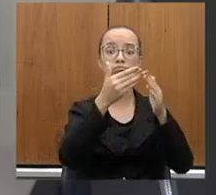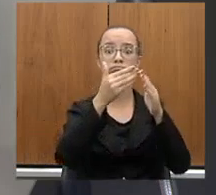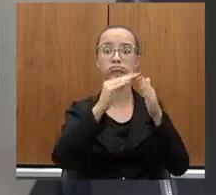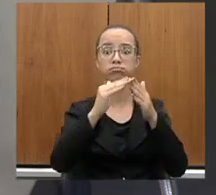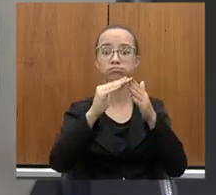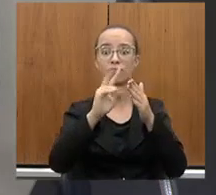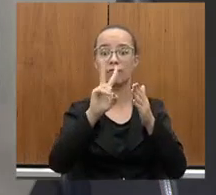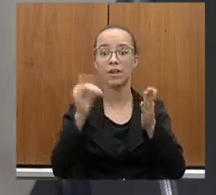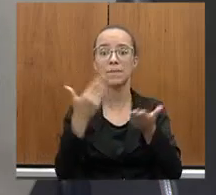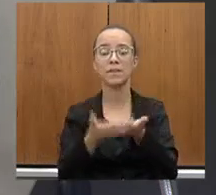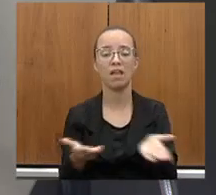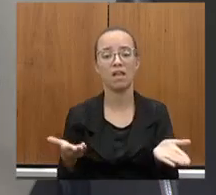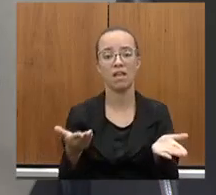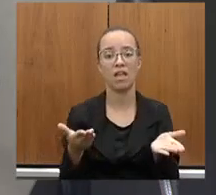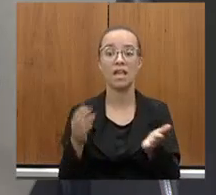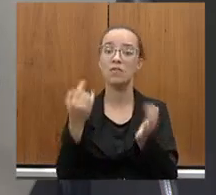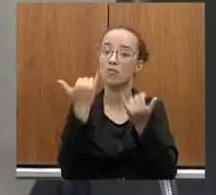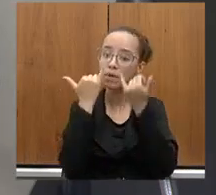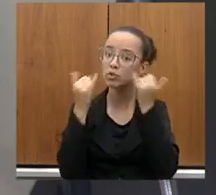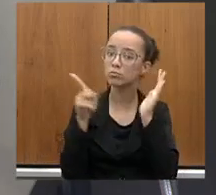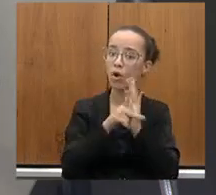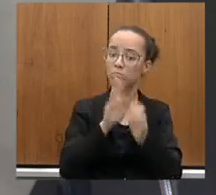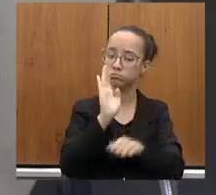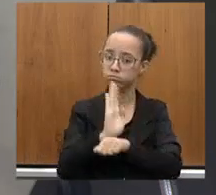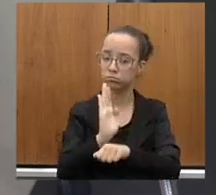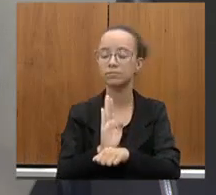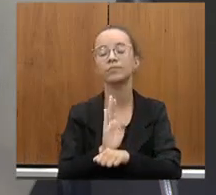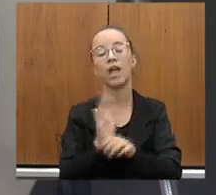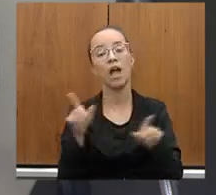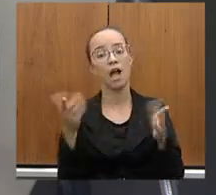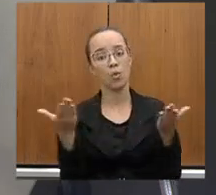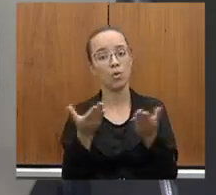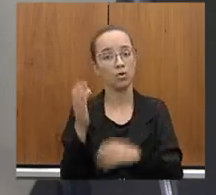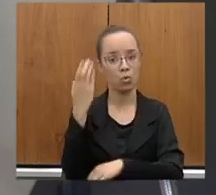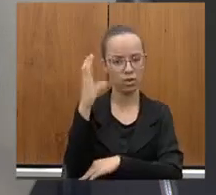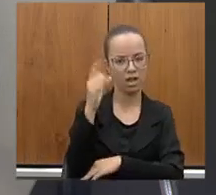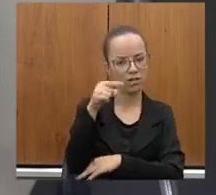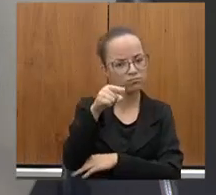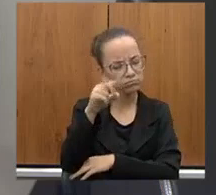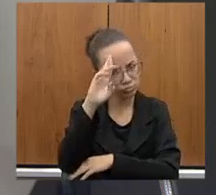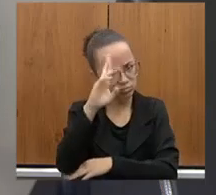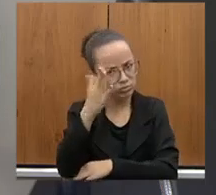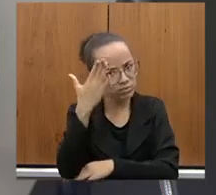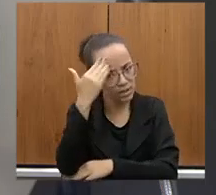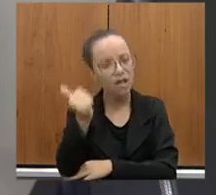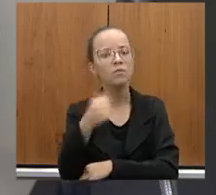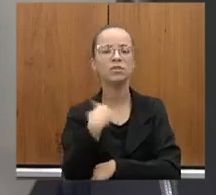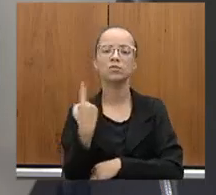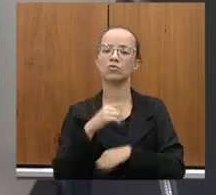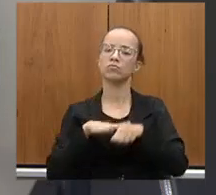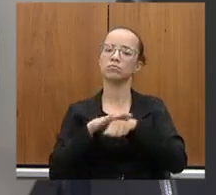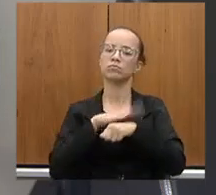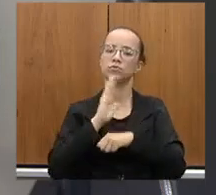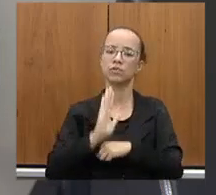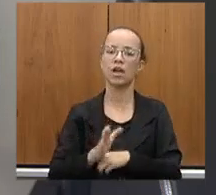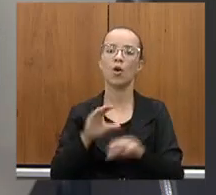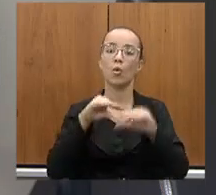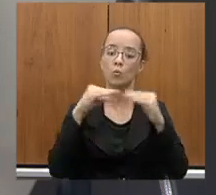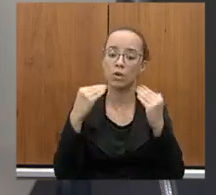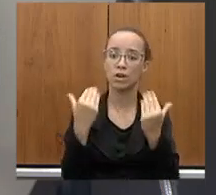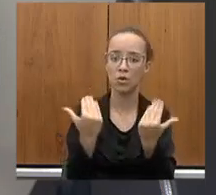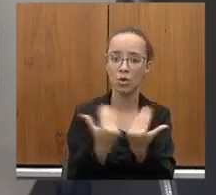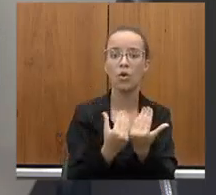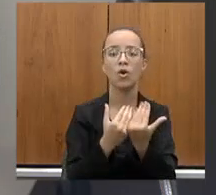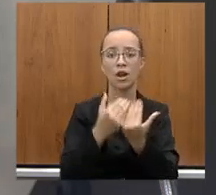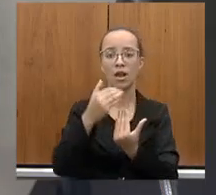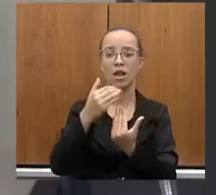divulgados pela prefeitura de Betim. No caso de contagem, o senhor sabe que nós já tratamos aqui a comunidade quilombola